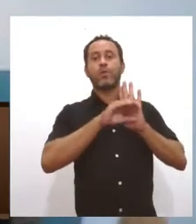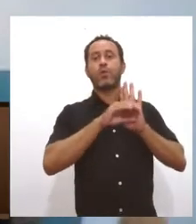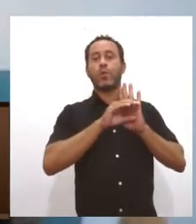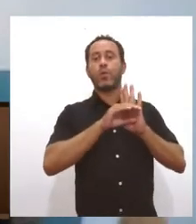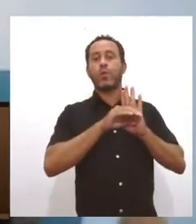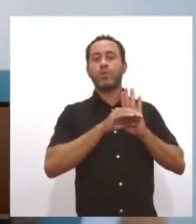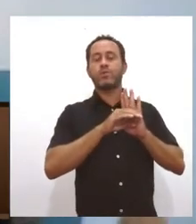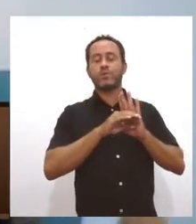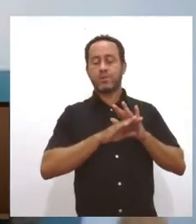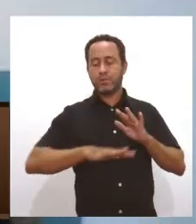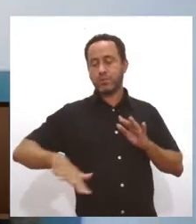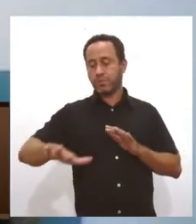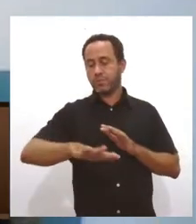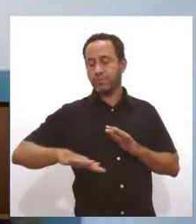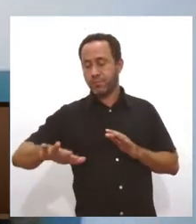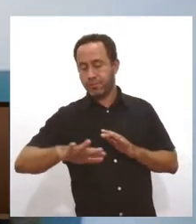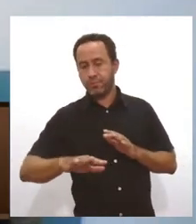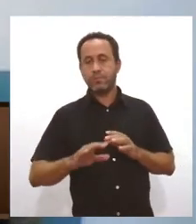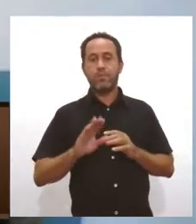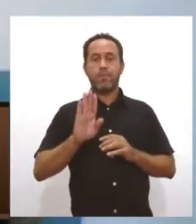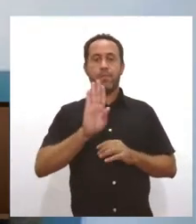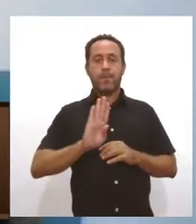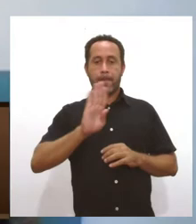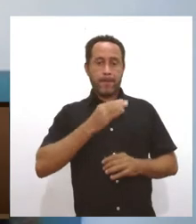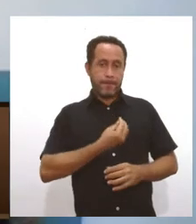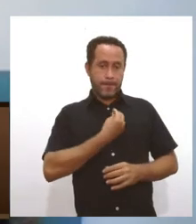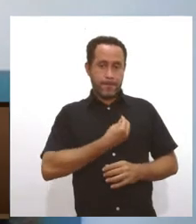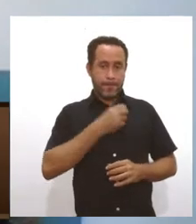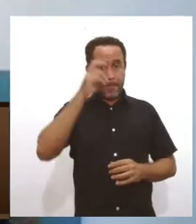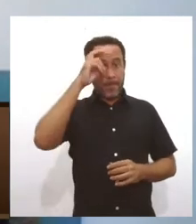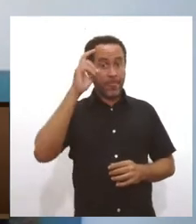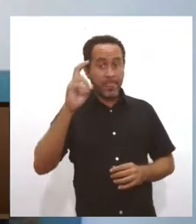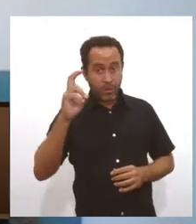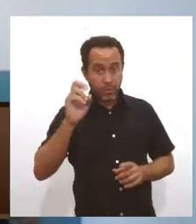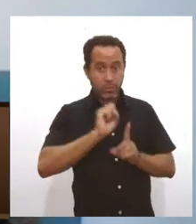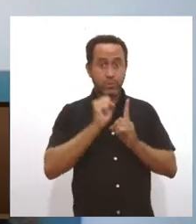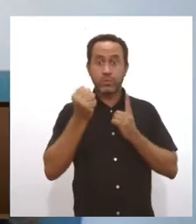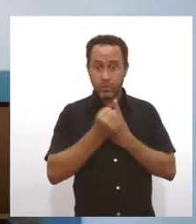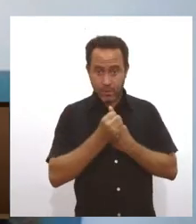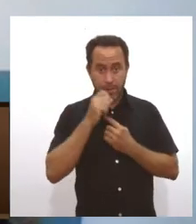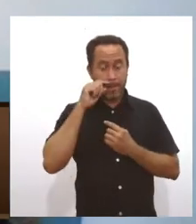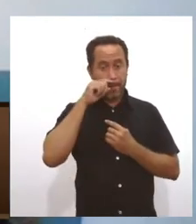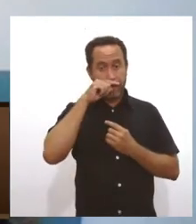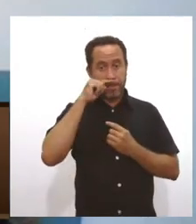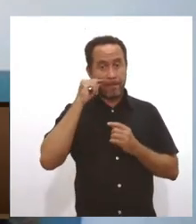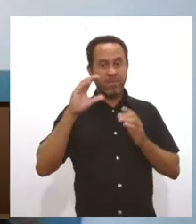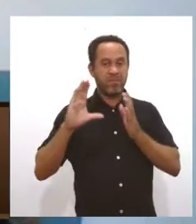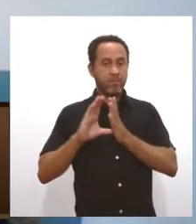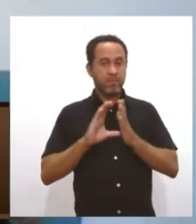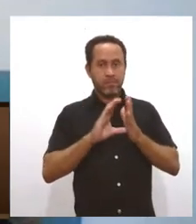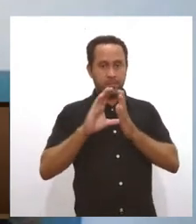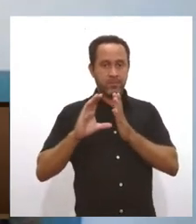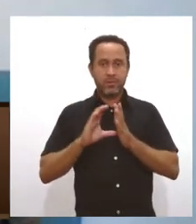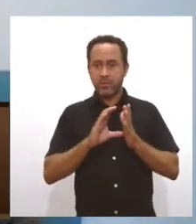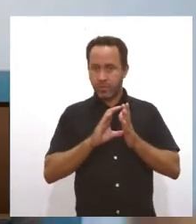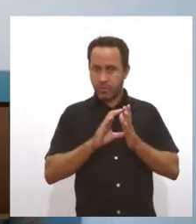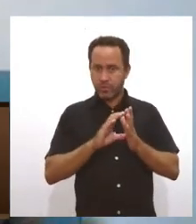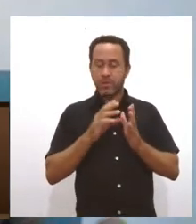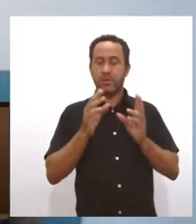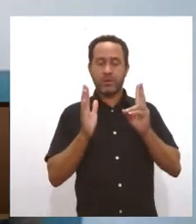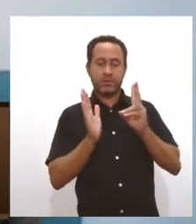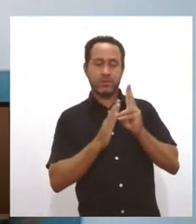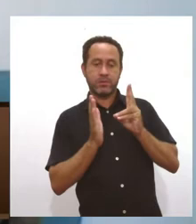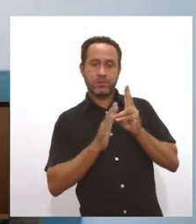físico, o meio biótico, né? O meio cultural. Então, existem comunidades ribeirinhas, indígenas.